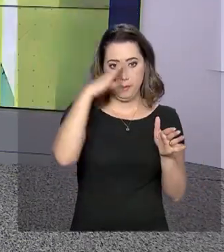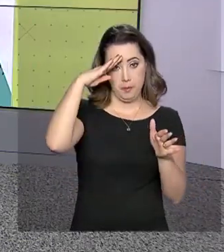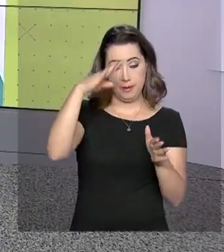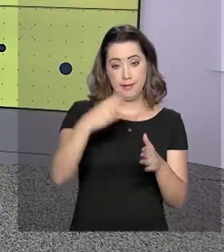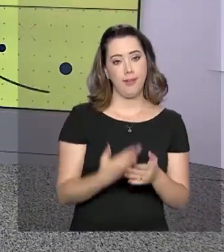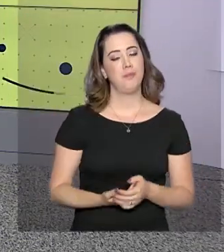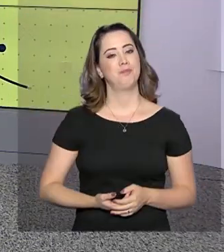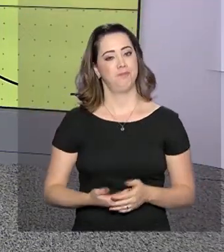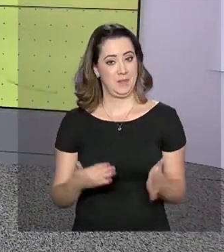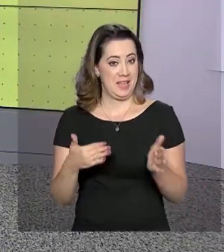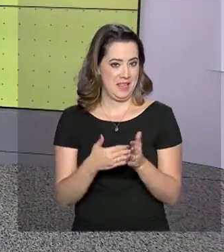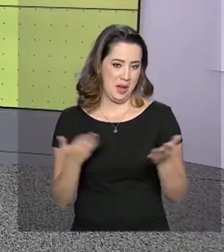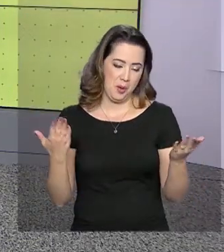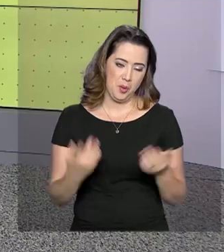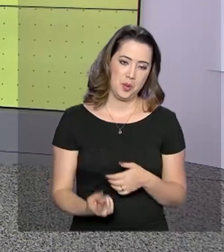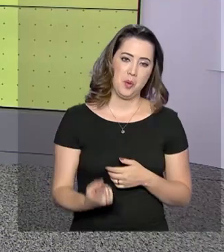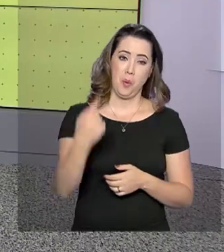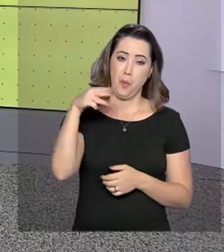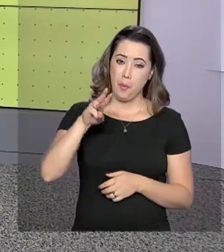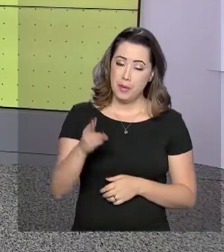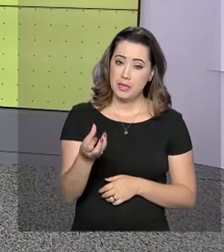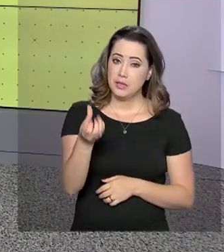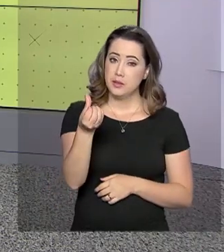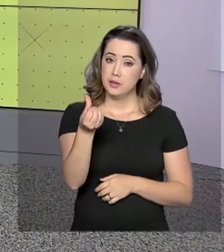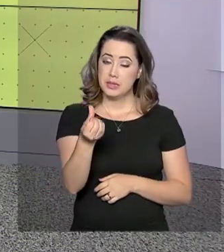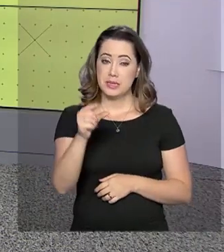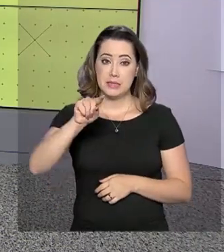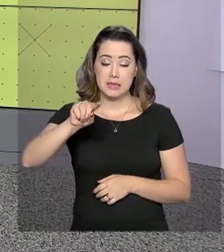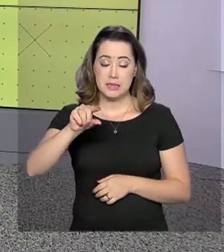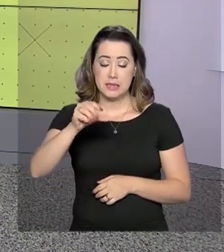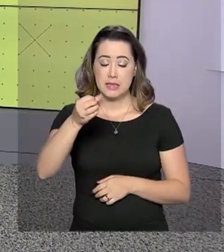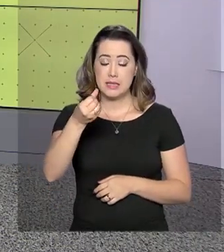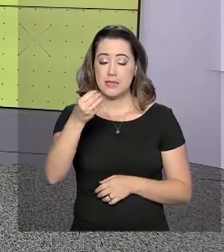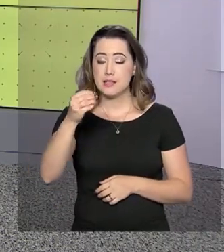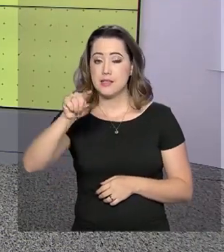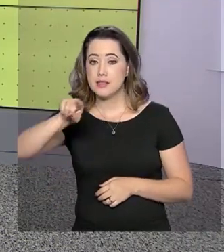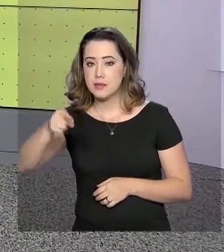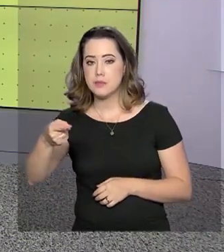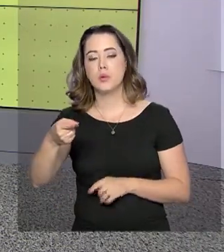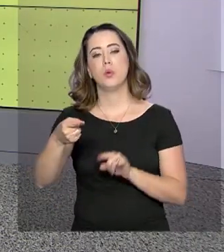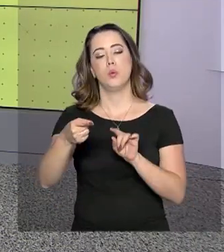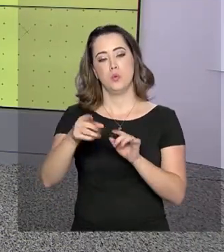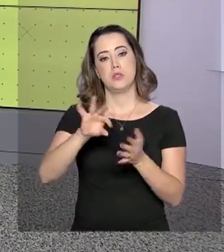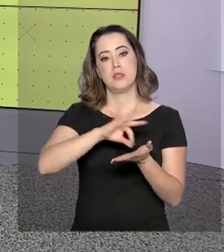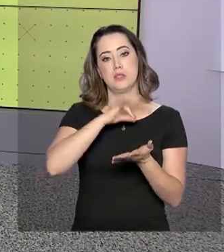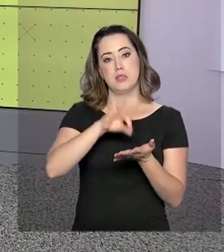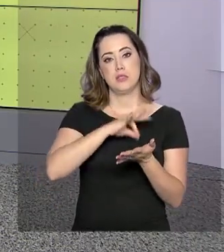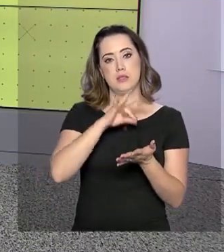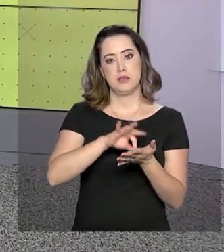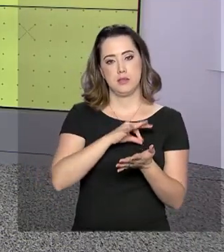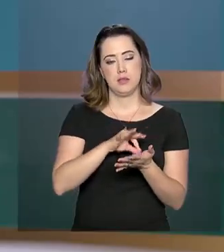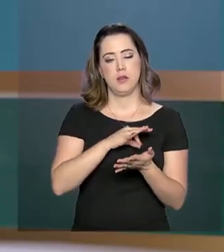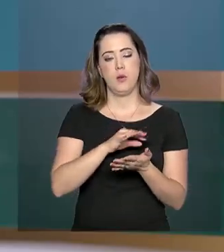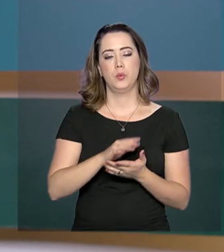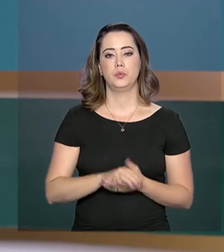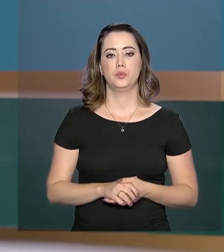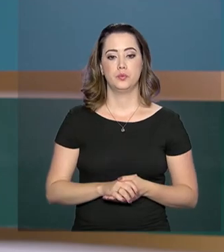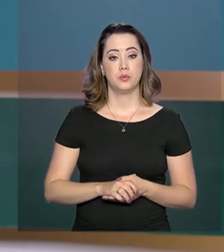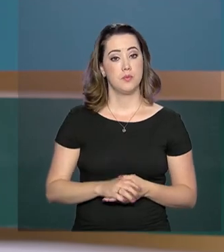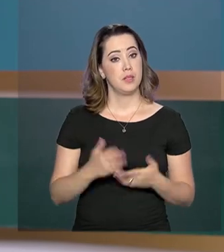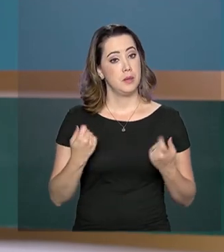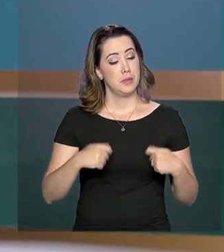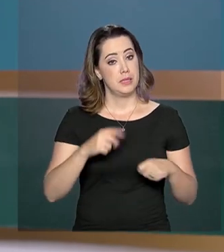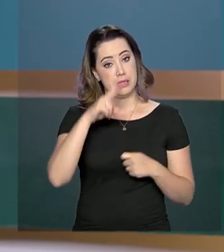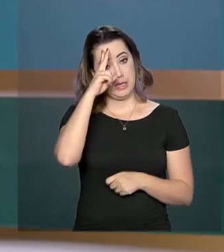inscrições foram feitas e o Ministério da Defesa espera receber mais 200 mil alistamentos. Vale